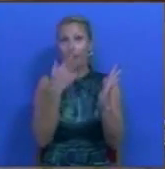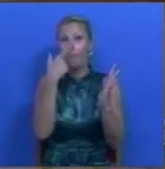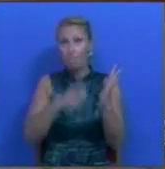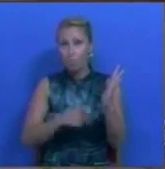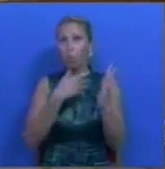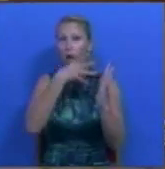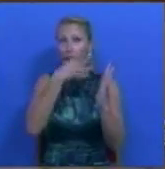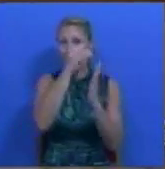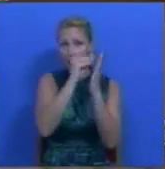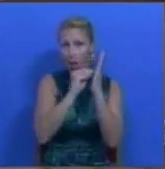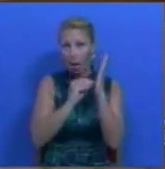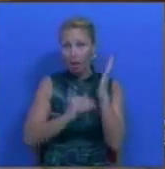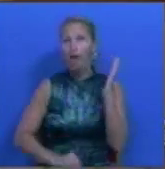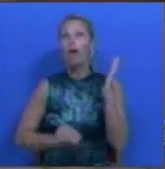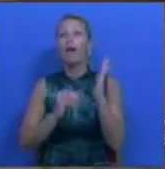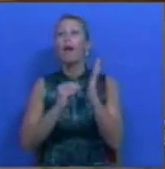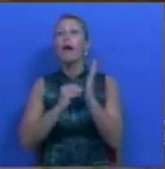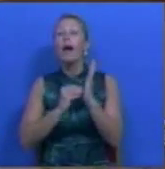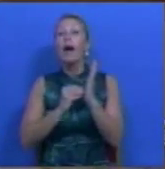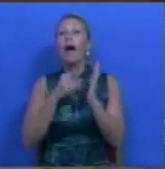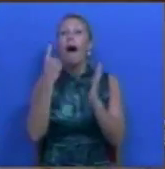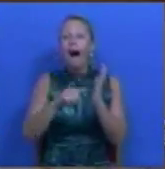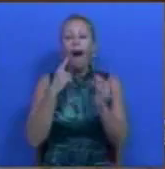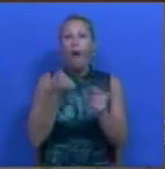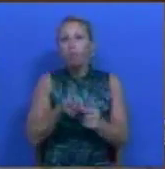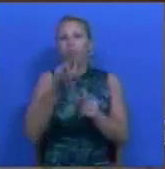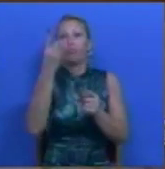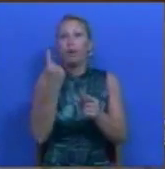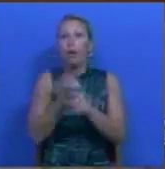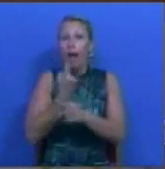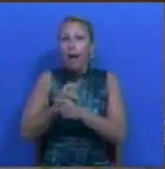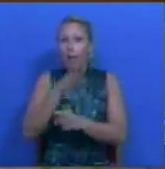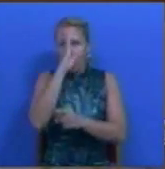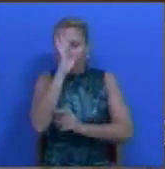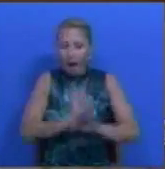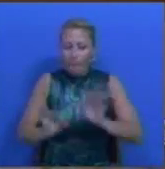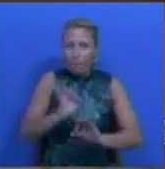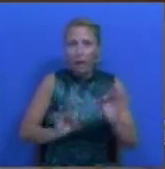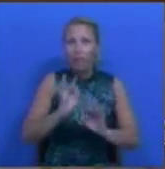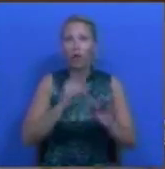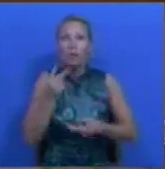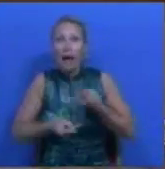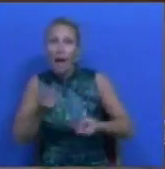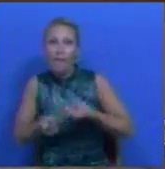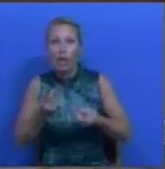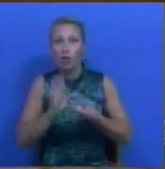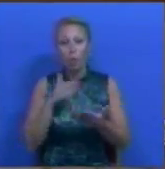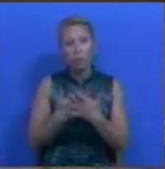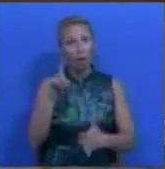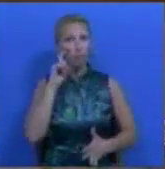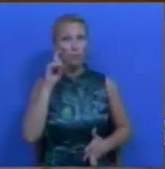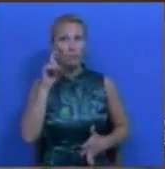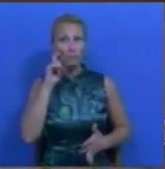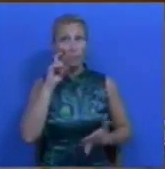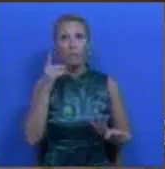há um conjunto de planificações e de avaliações que são importantes para assegurar a qualidade do ensino pré-escolar,